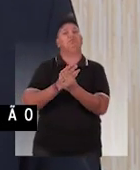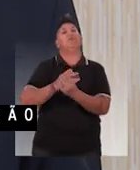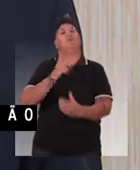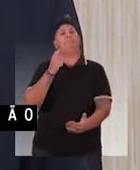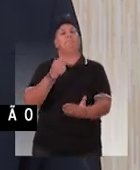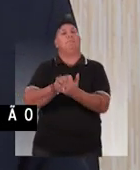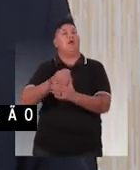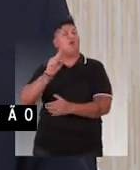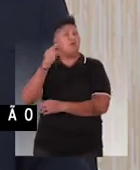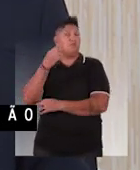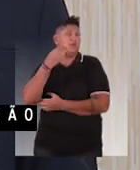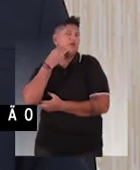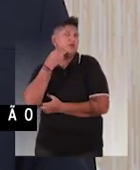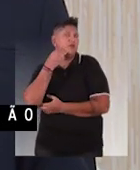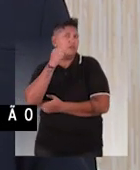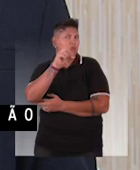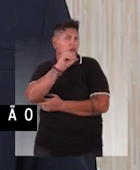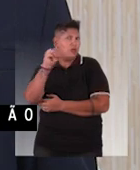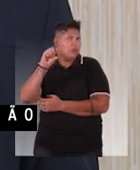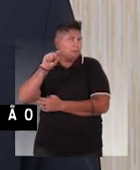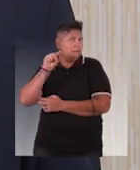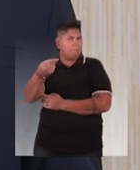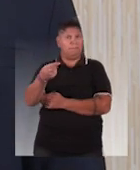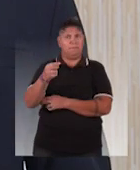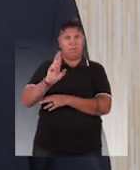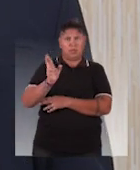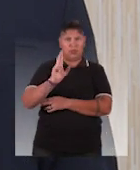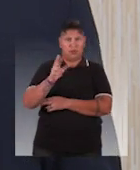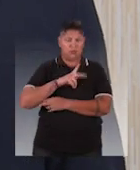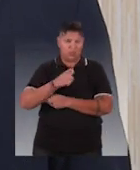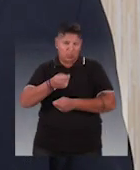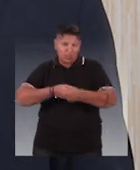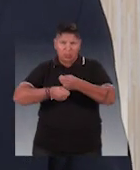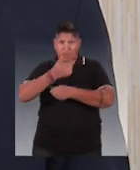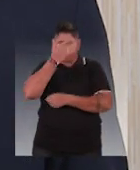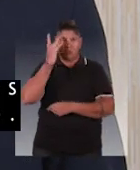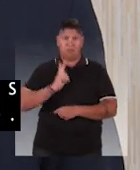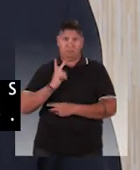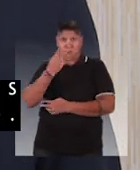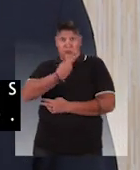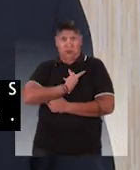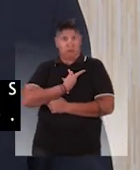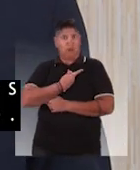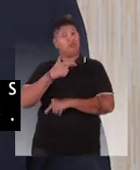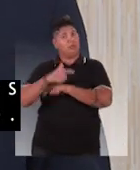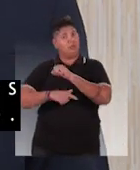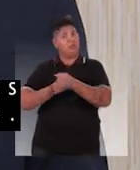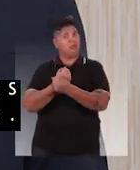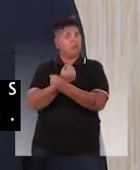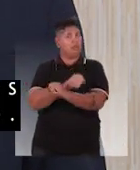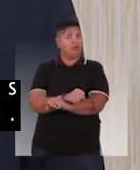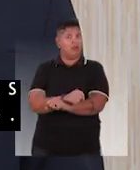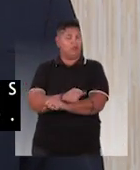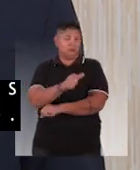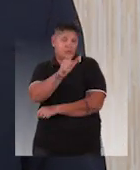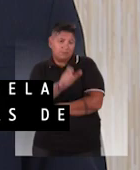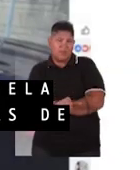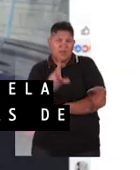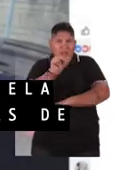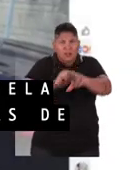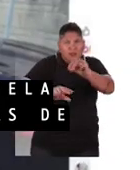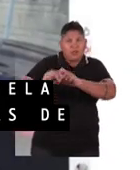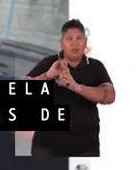pagar R 1,8 milhão por tráfico internacional de pessoas transexuais e trabalho escravo.